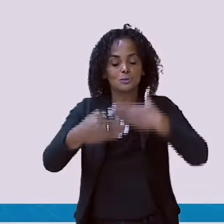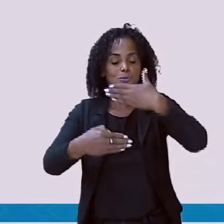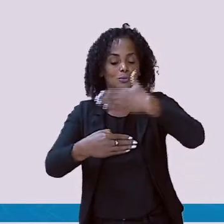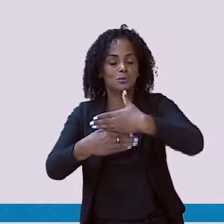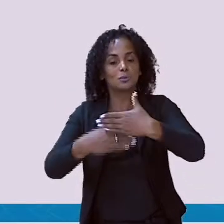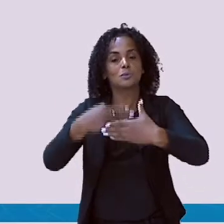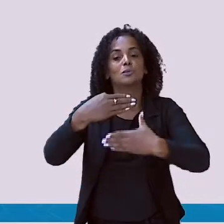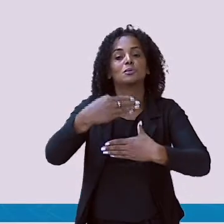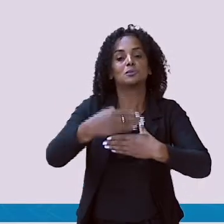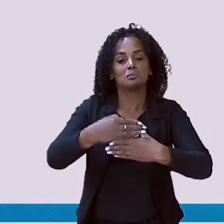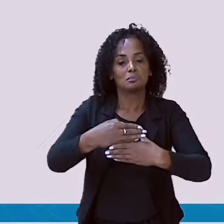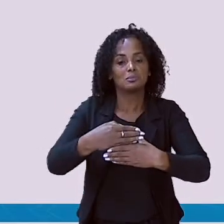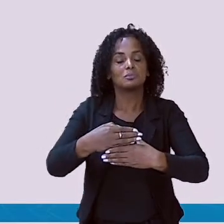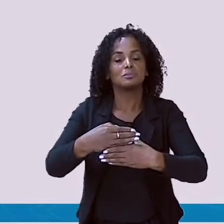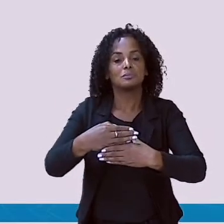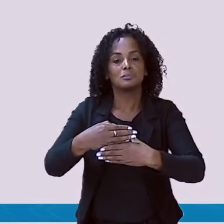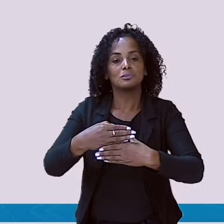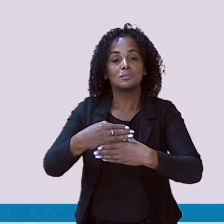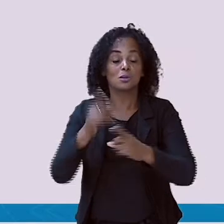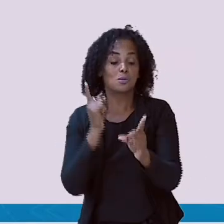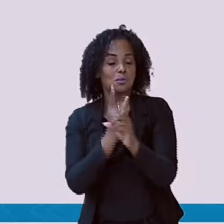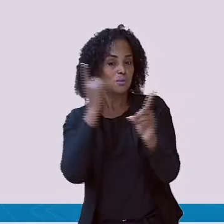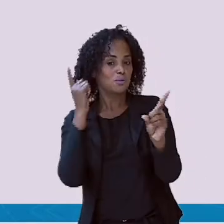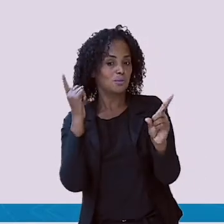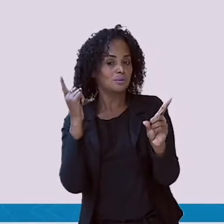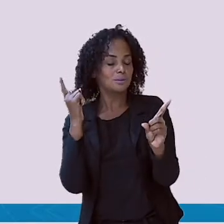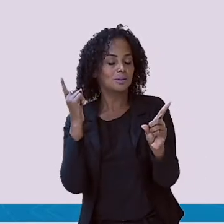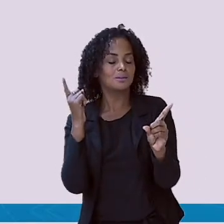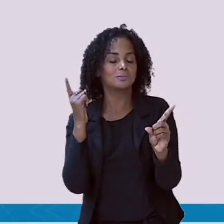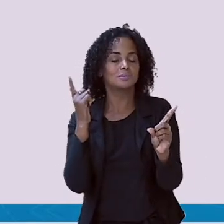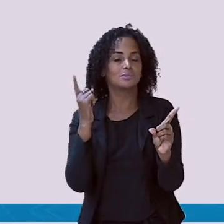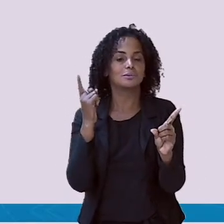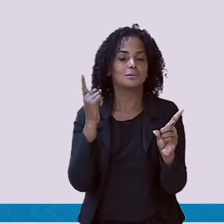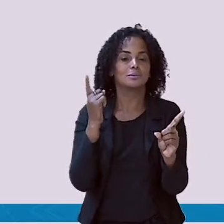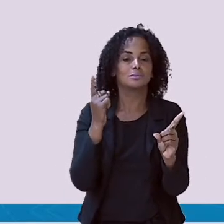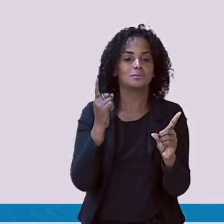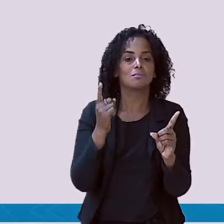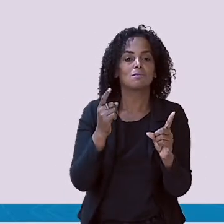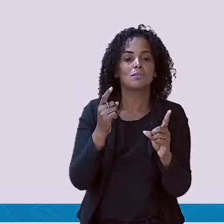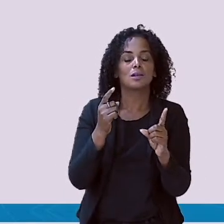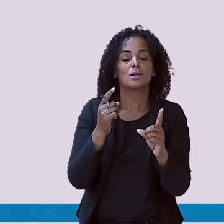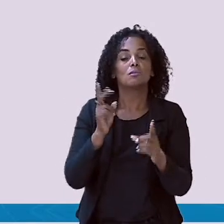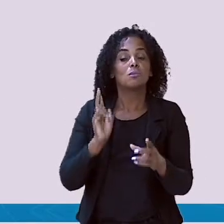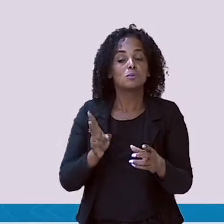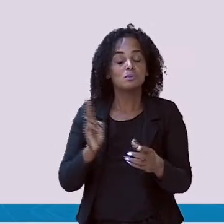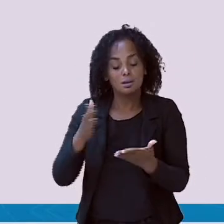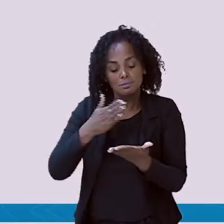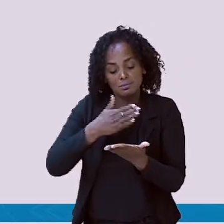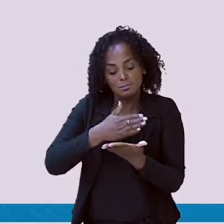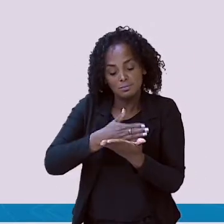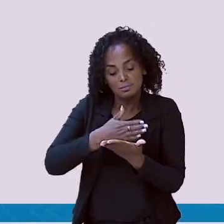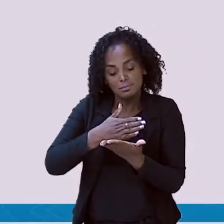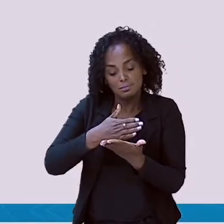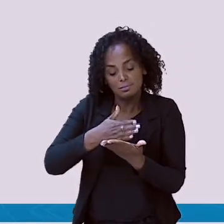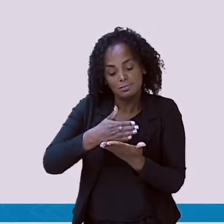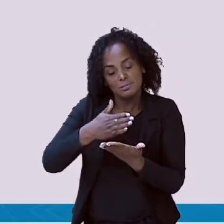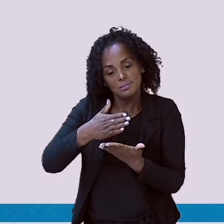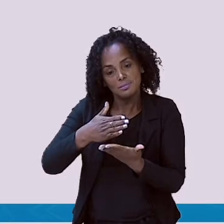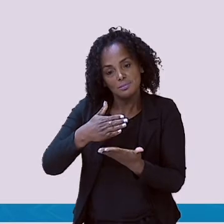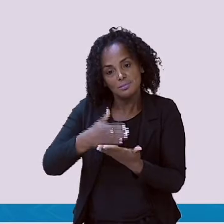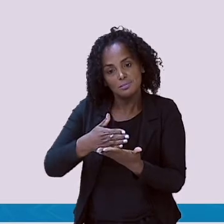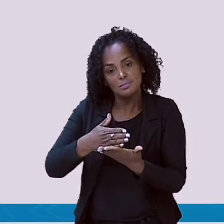Já descobrimos. Mas, vamos continuar separando as sílabas. Então, vamos lá.